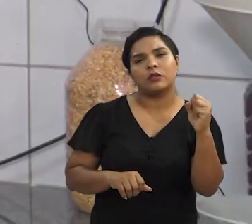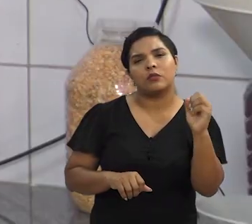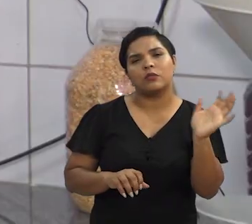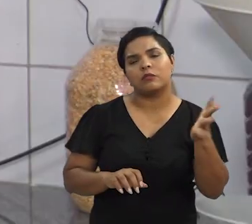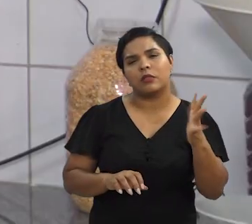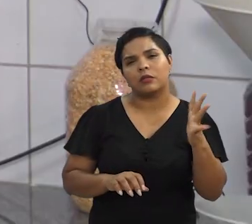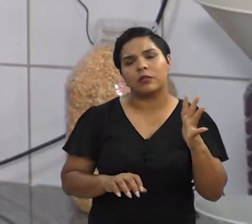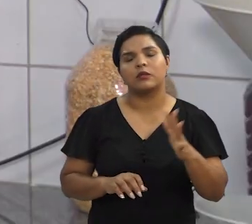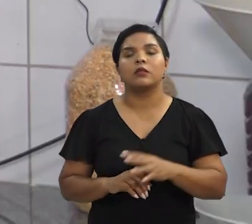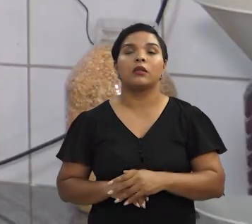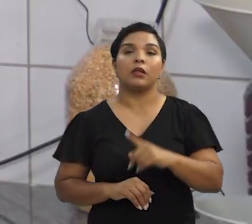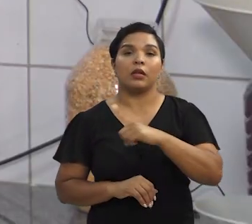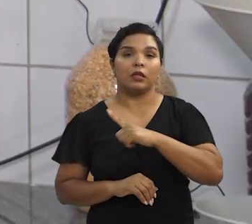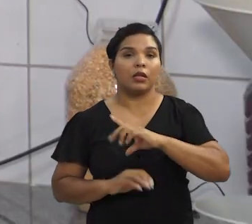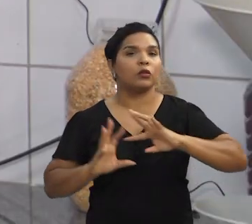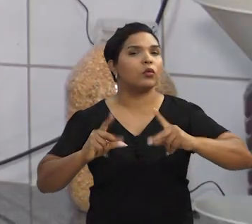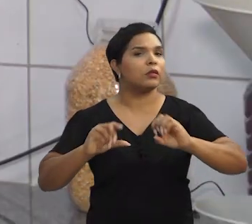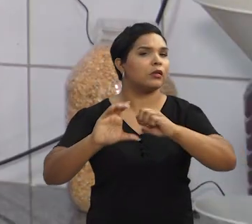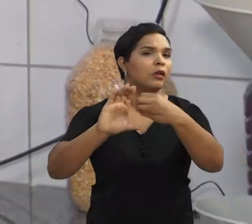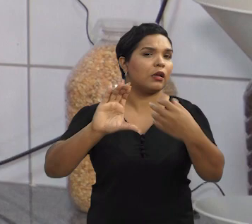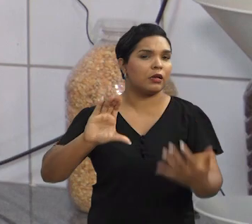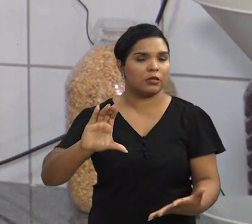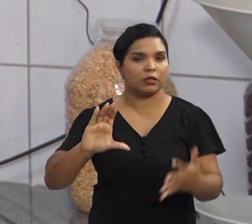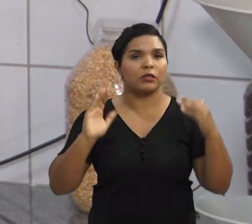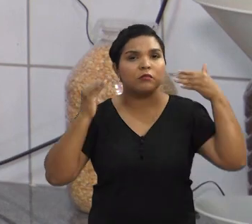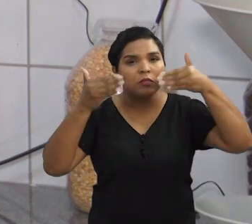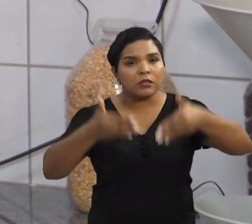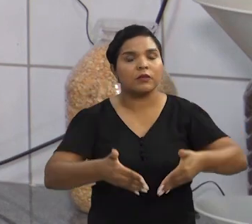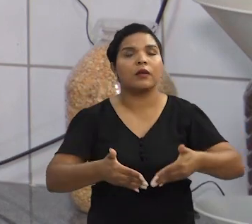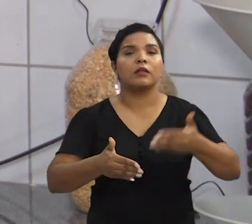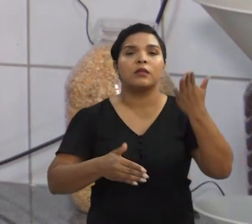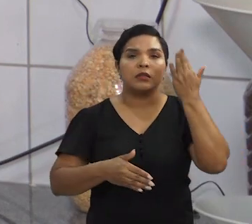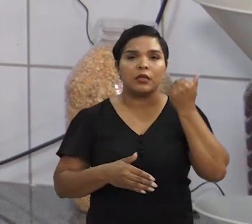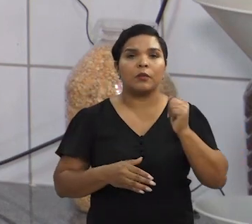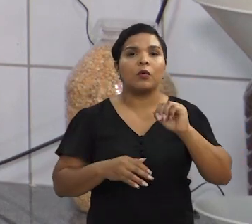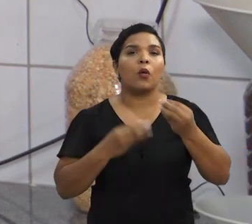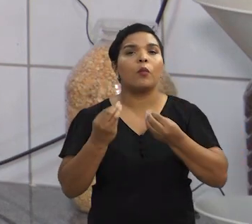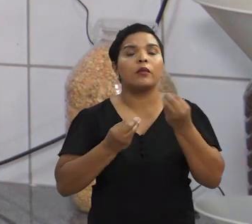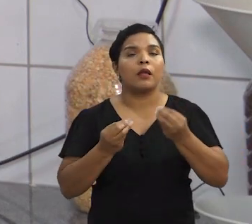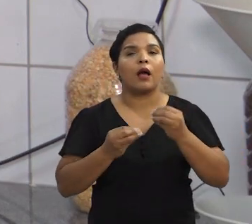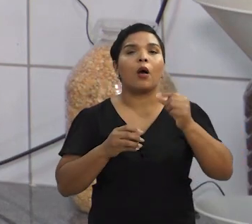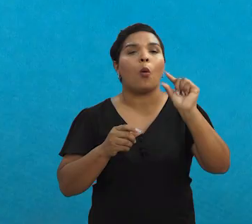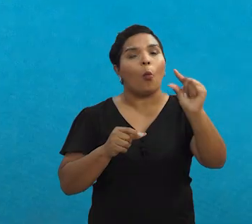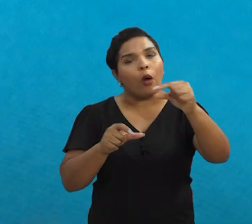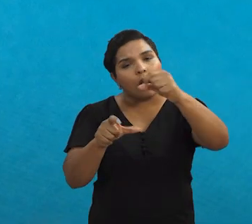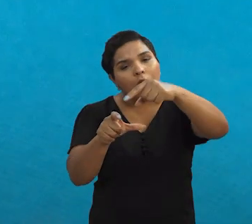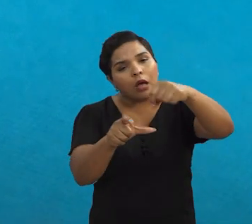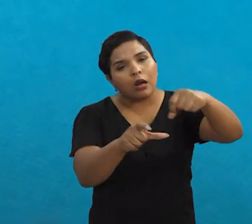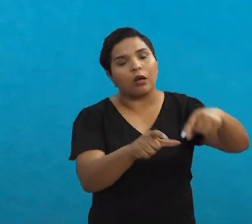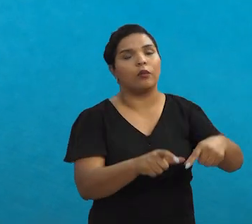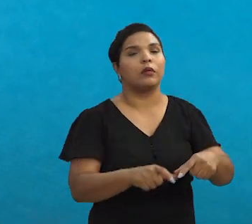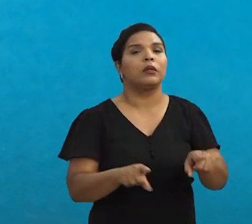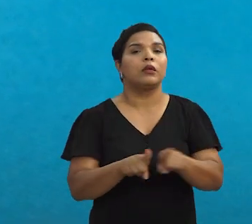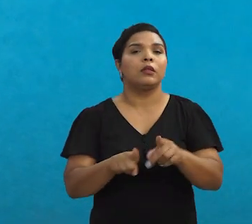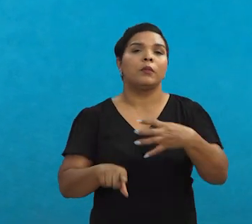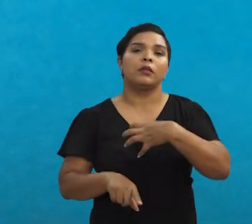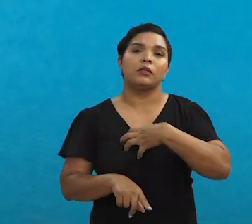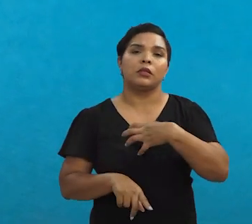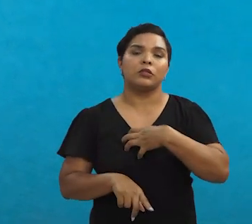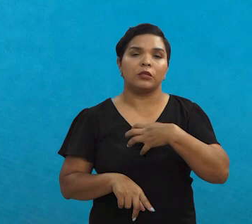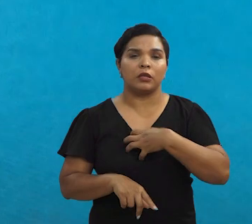otimizando o tempo e dar todas essas propriedades, tanto a massa específica aparente como o teor de água dos grãos. E nesse sentido,